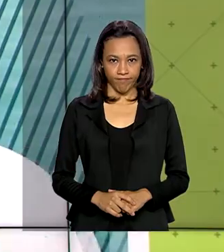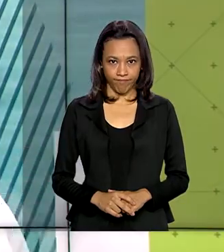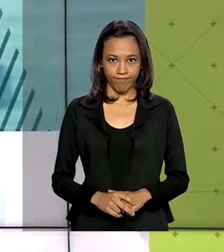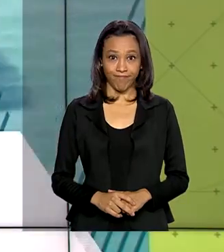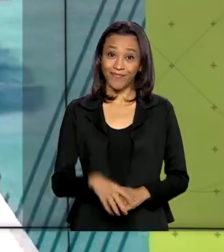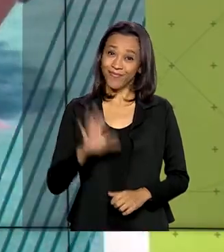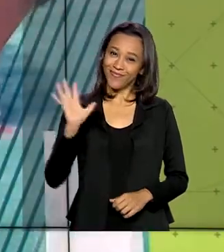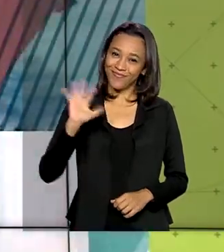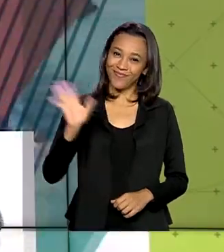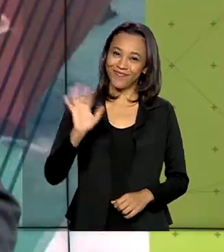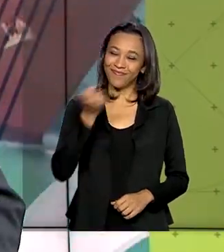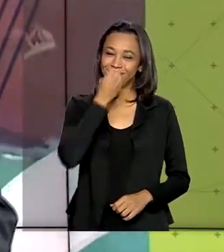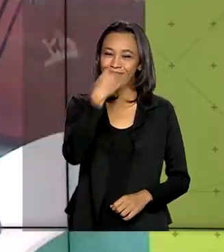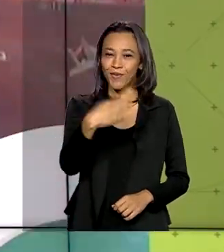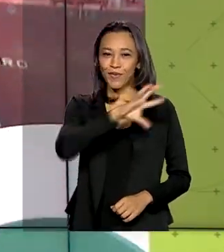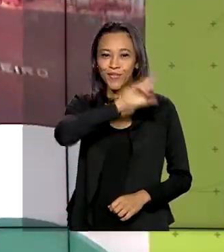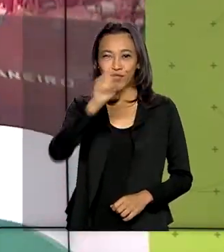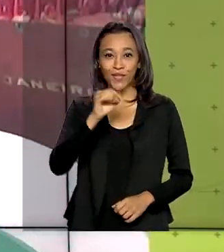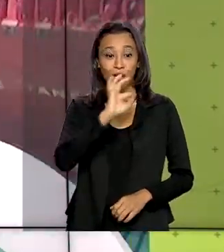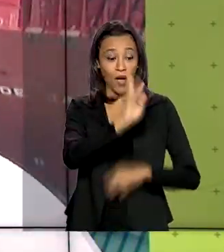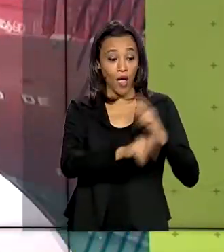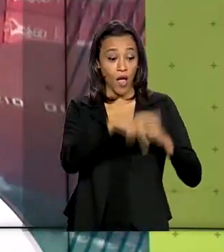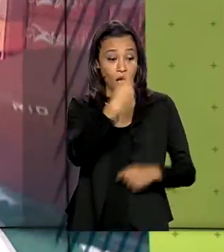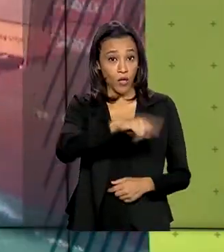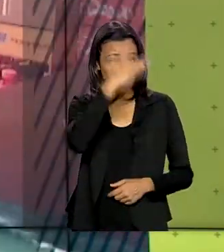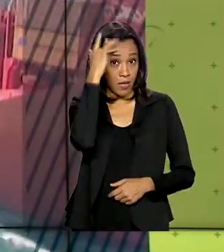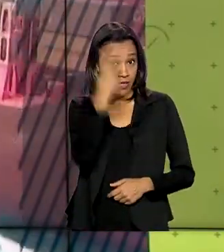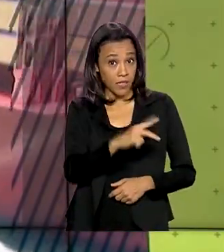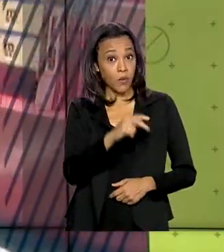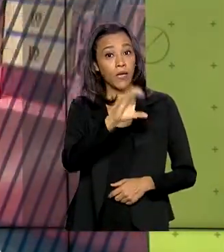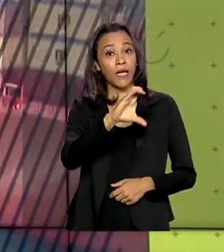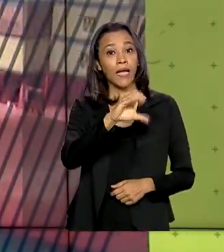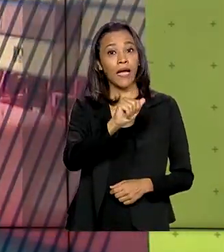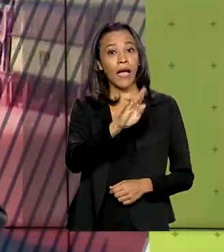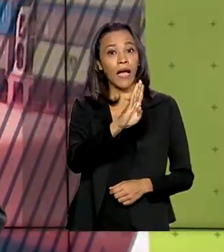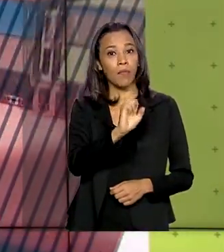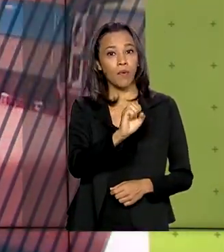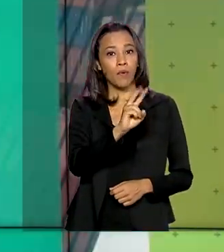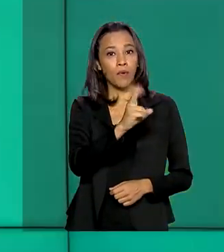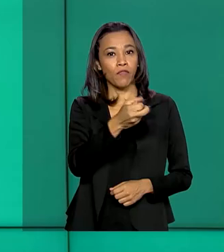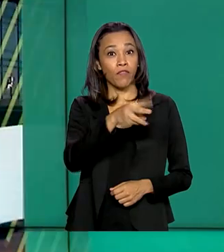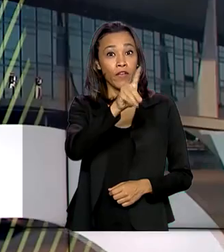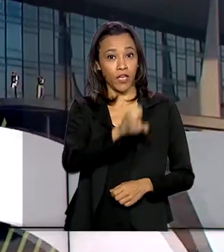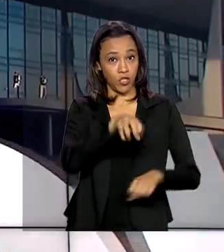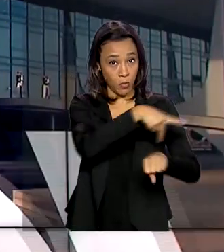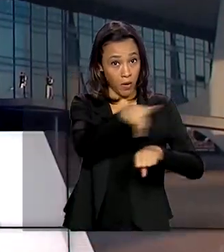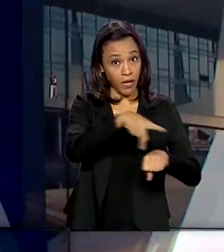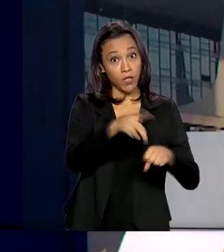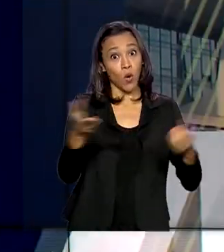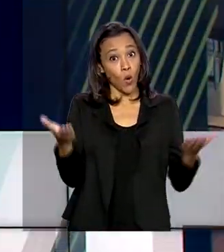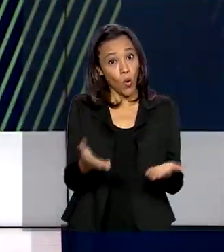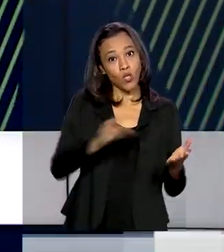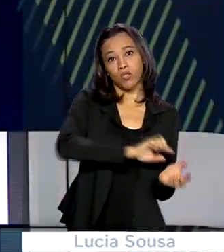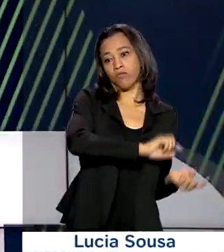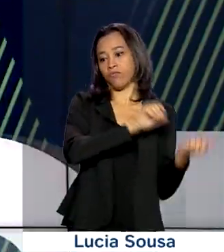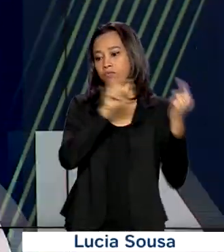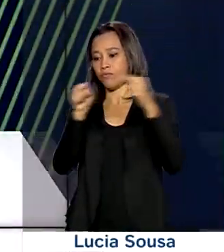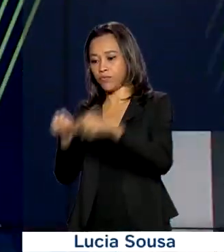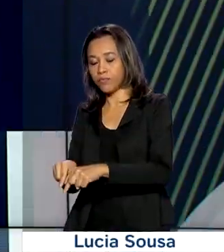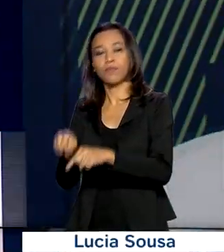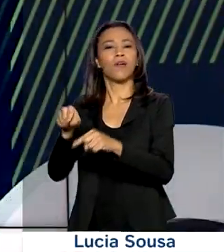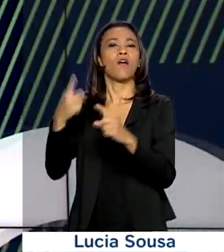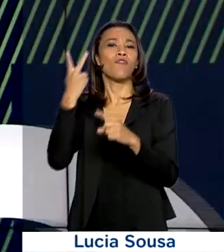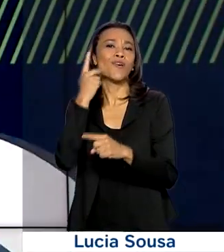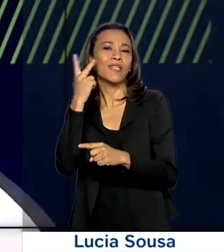Olá, bom dia. Brasileiros em Cabo Verde conseguiram embarcar hoje para Fortaleza com apoio da Embaixada Brasileira.